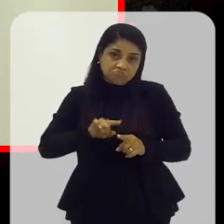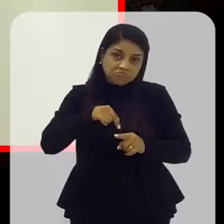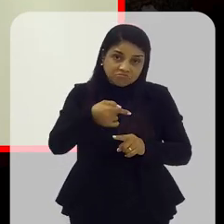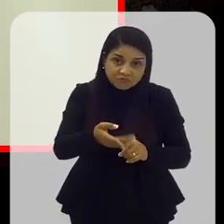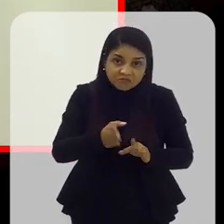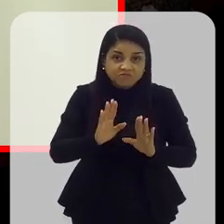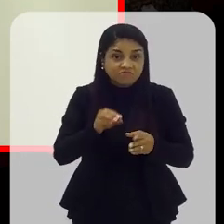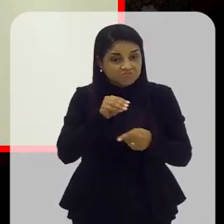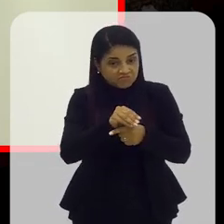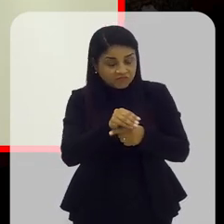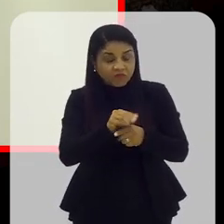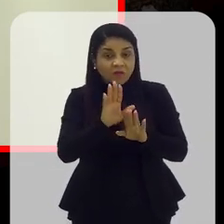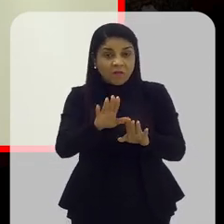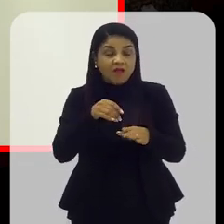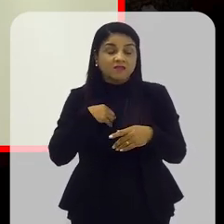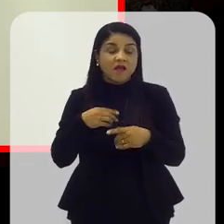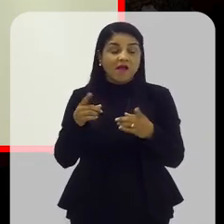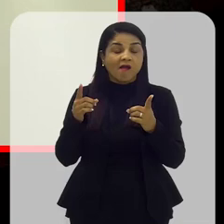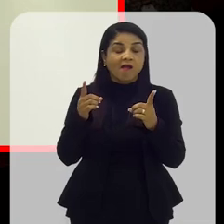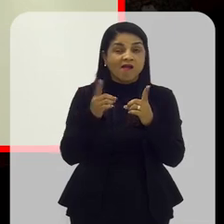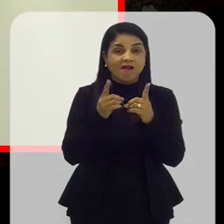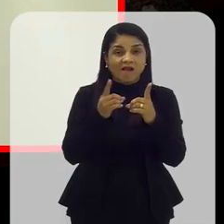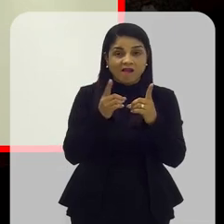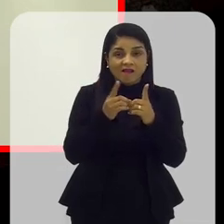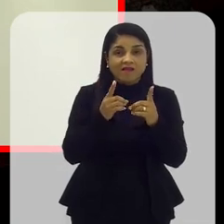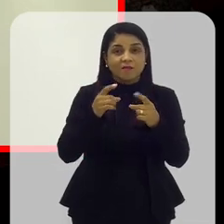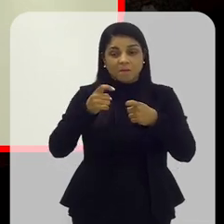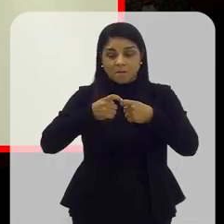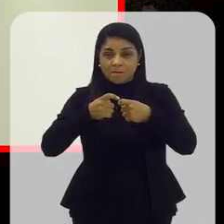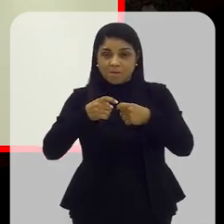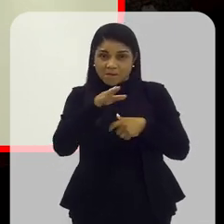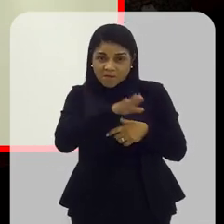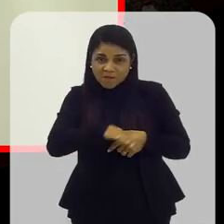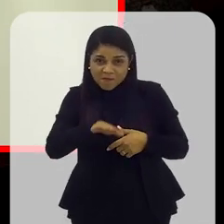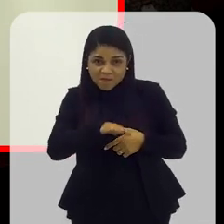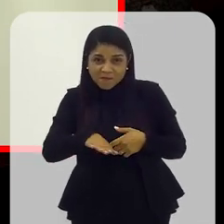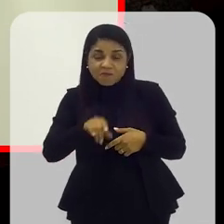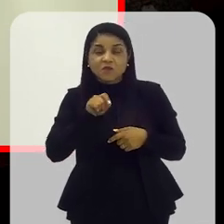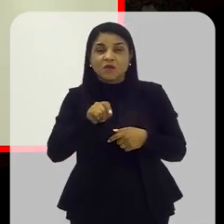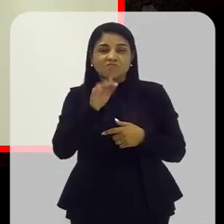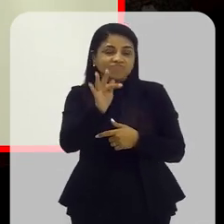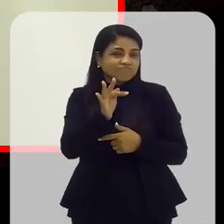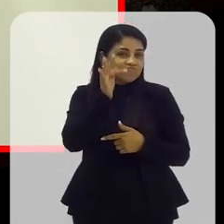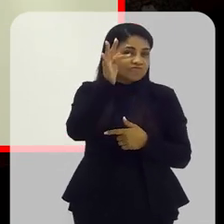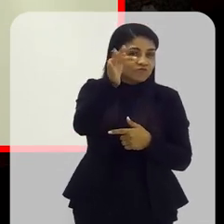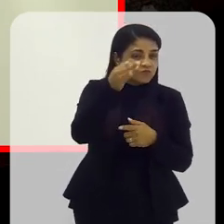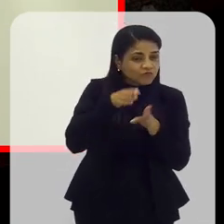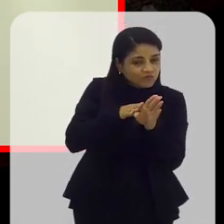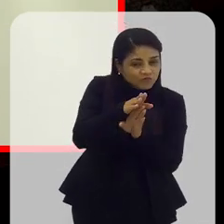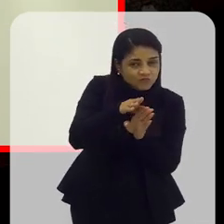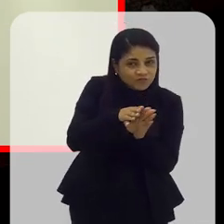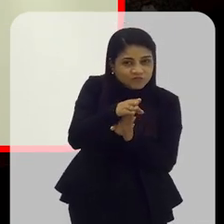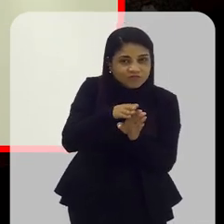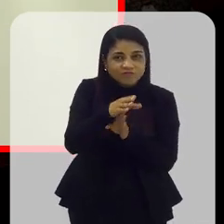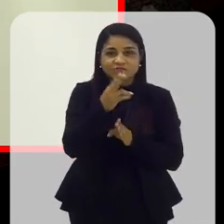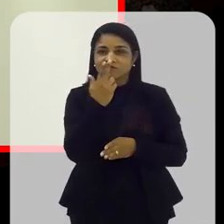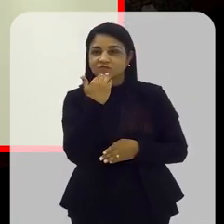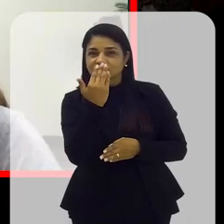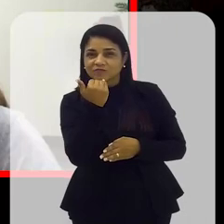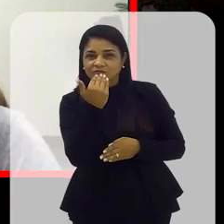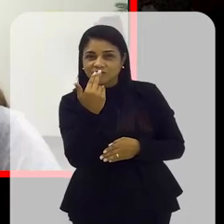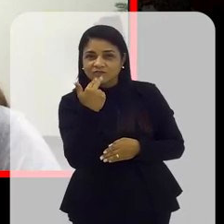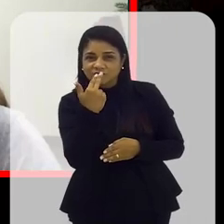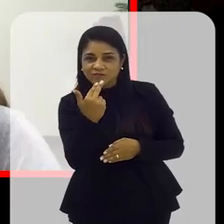Mas a consulta do pediatra, ela já prevê essa prevenção no futuro, uma orientação nutricional